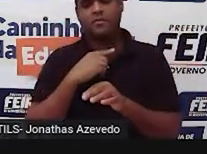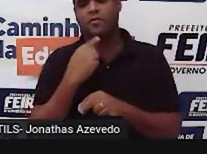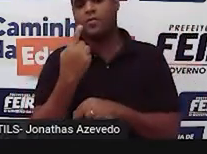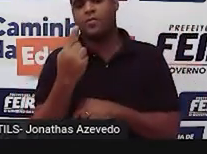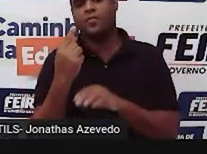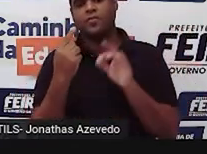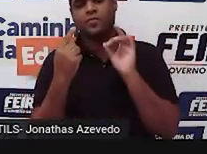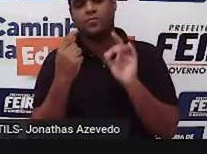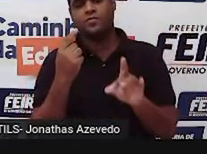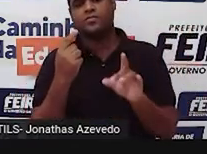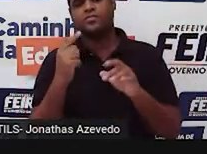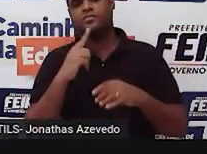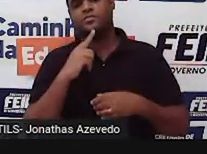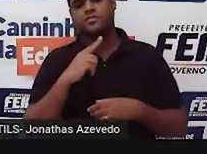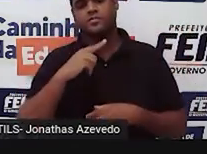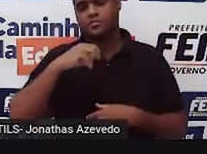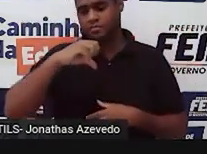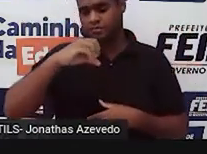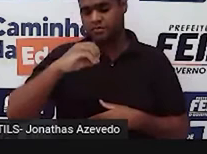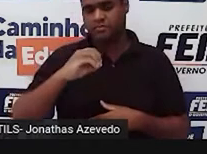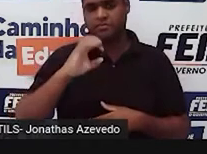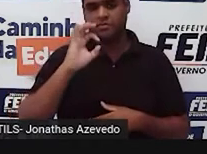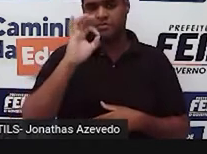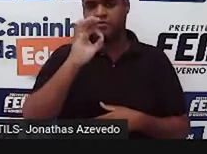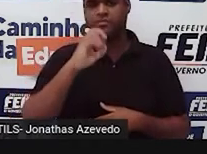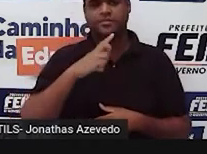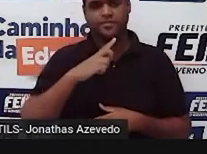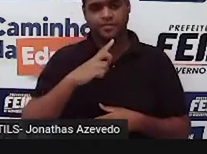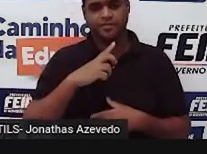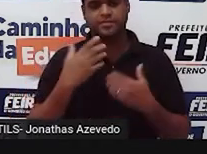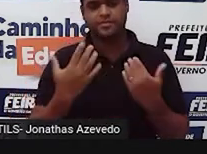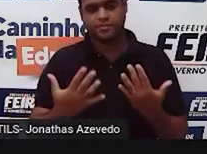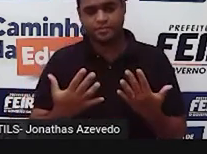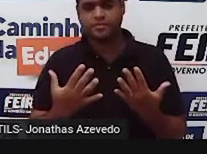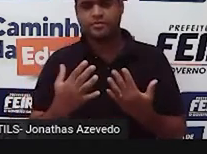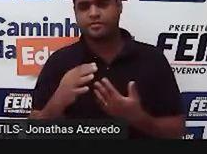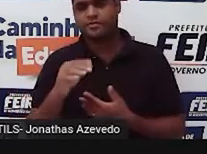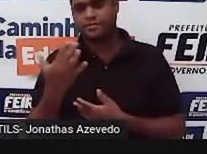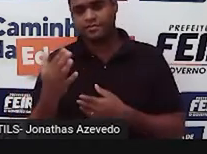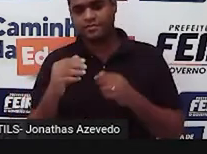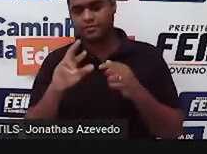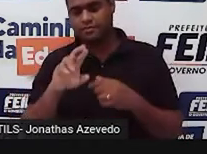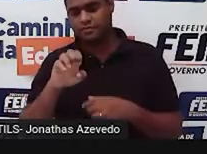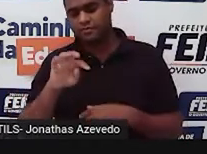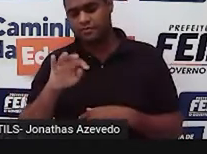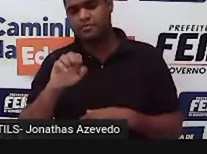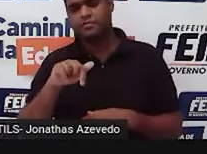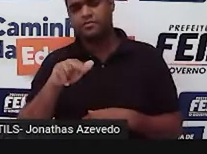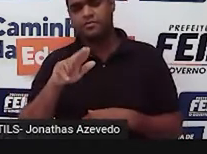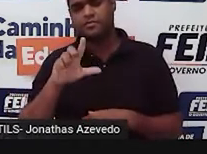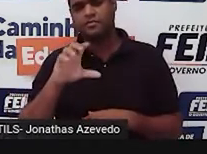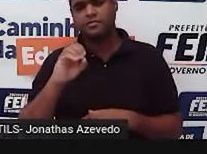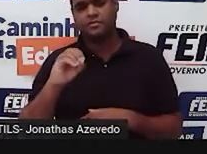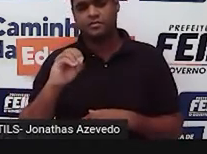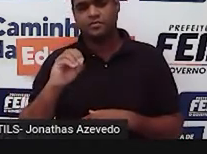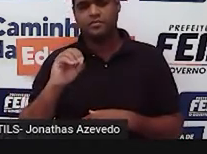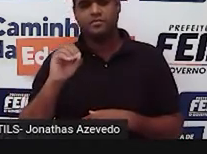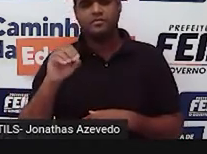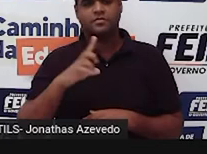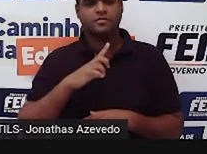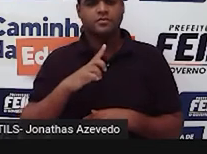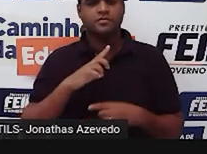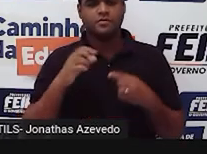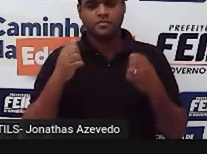reto. Um ângulo de 90 graus. E esse é o triângulo retângulo. É aquele que vai ter só um